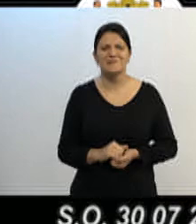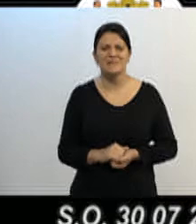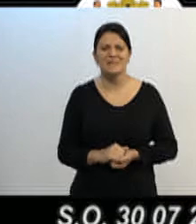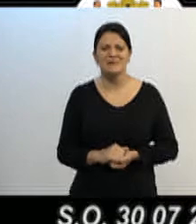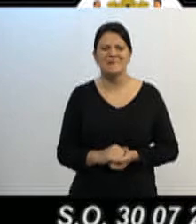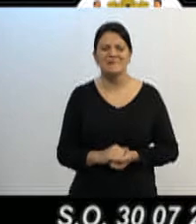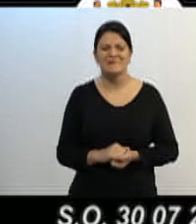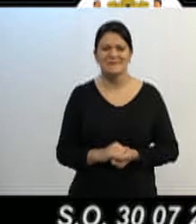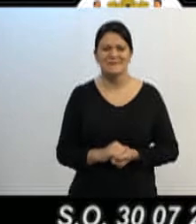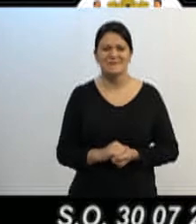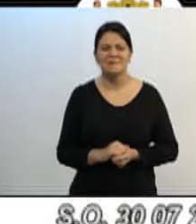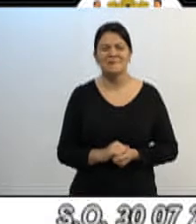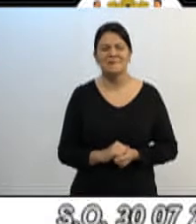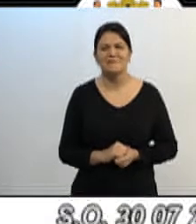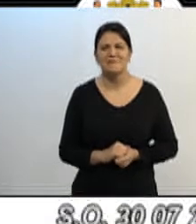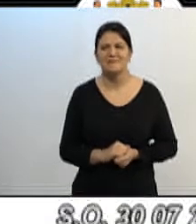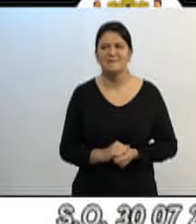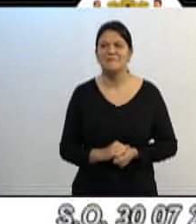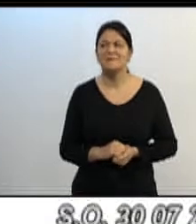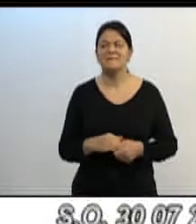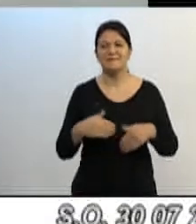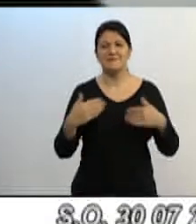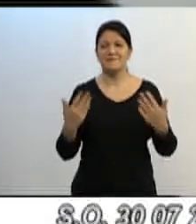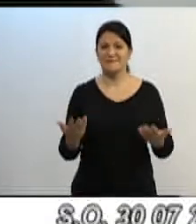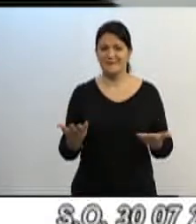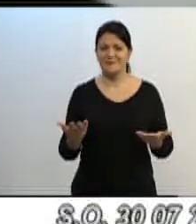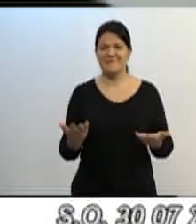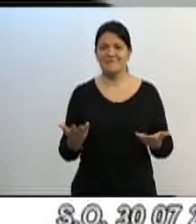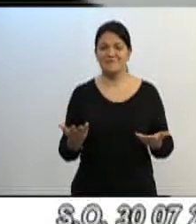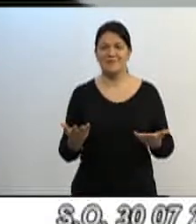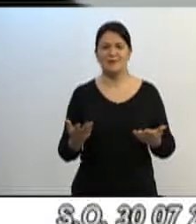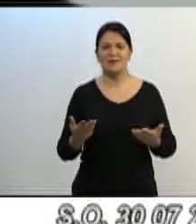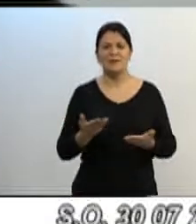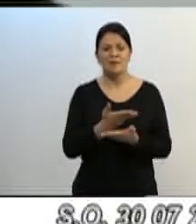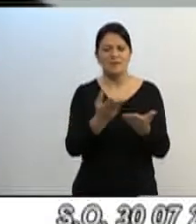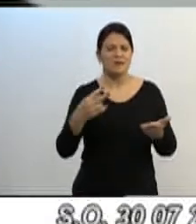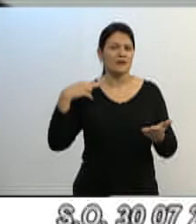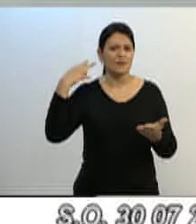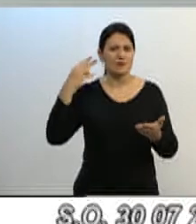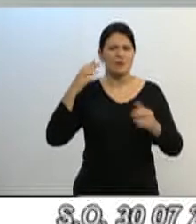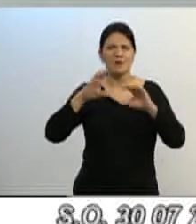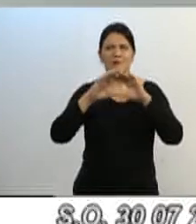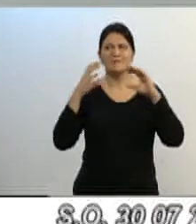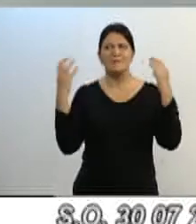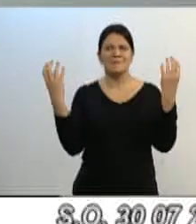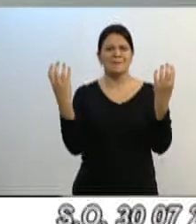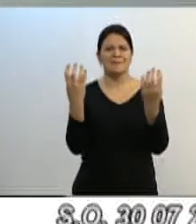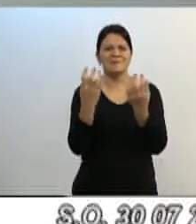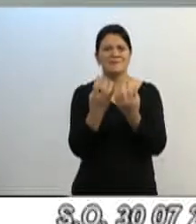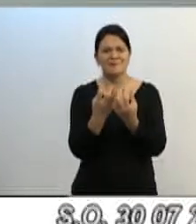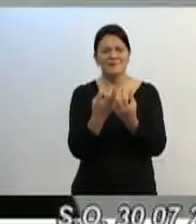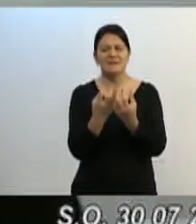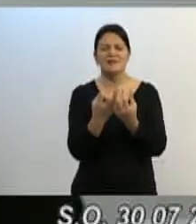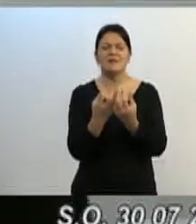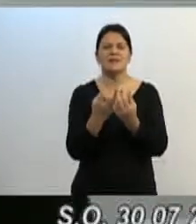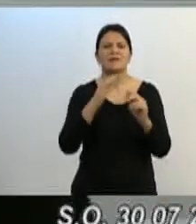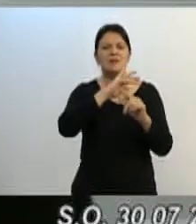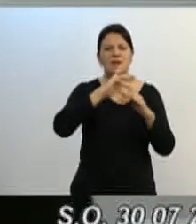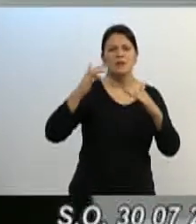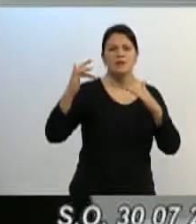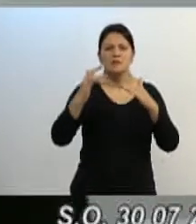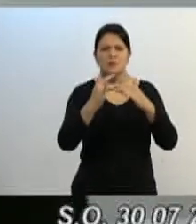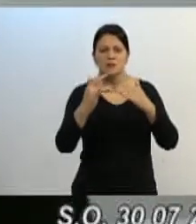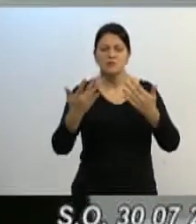Bom senhor presidente e demais vereadores, comunidade que nos acompanha pelas redes sociais,